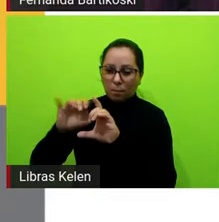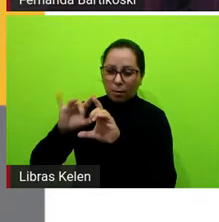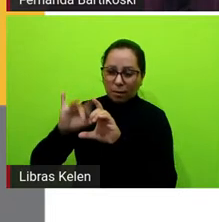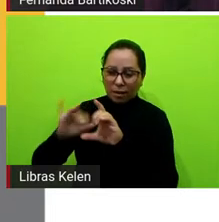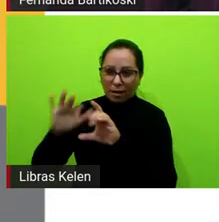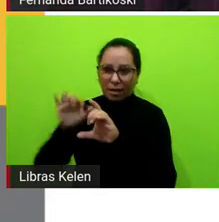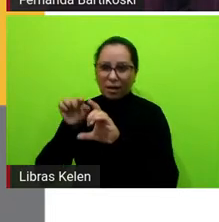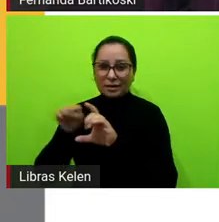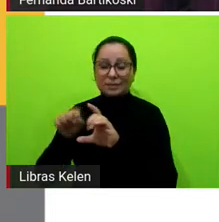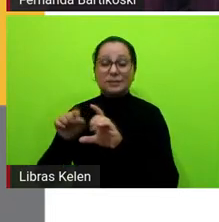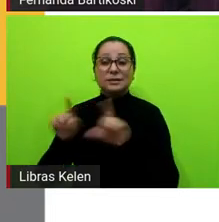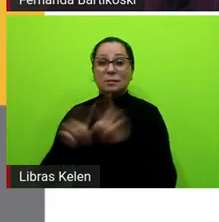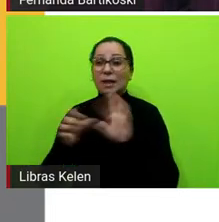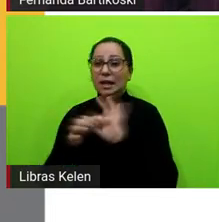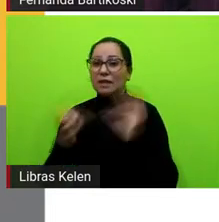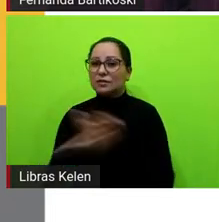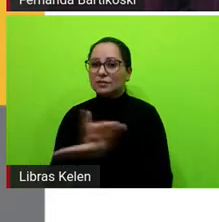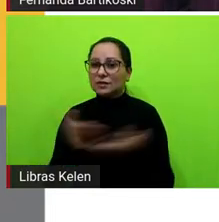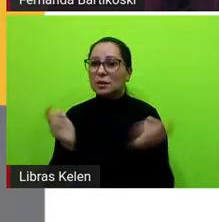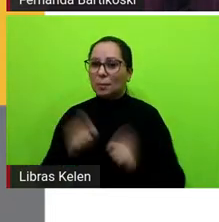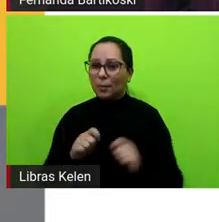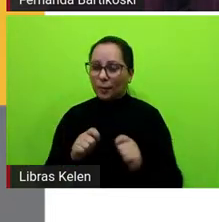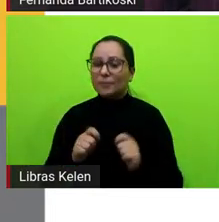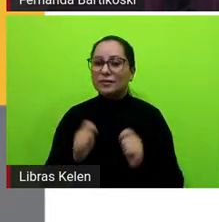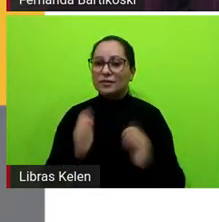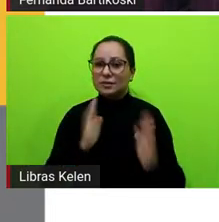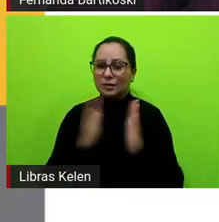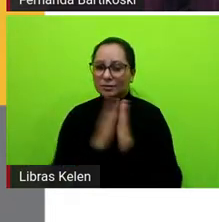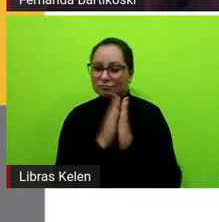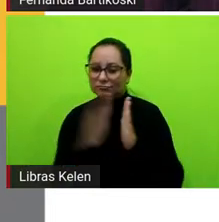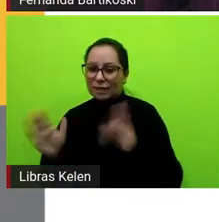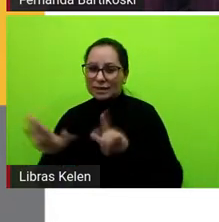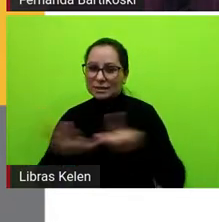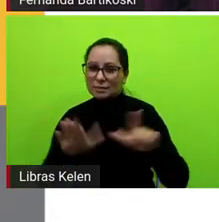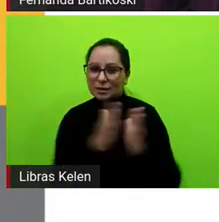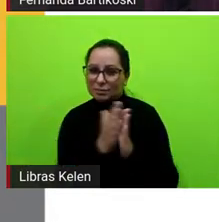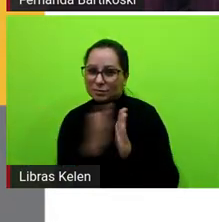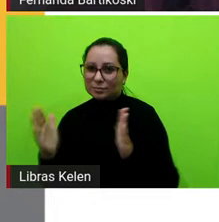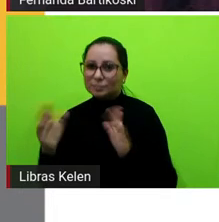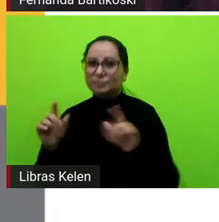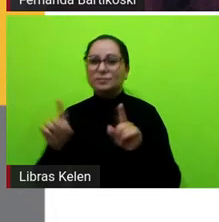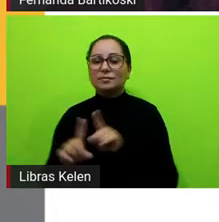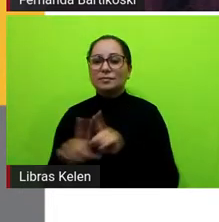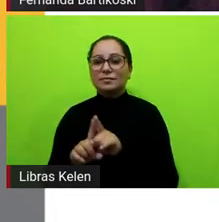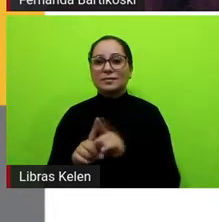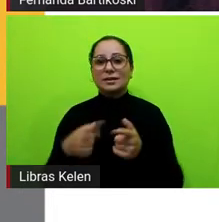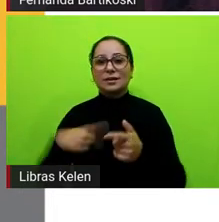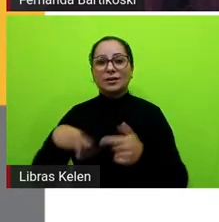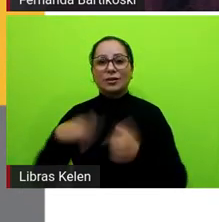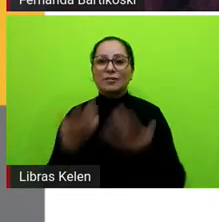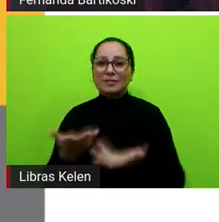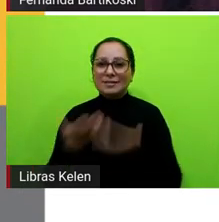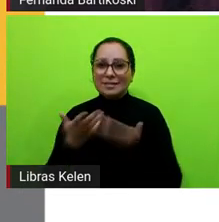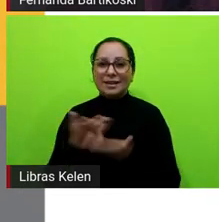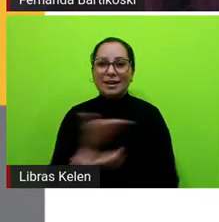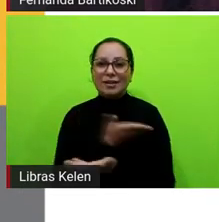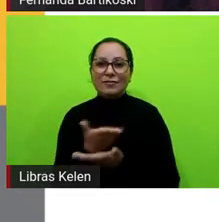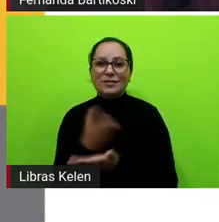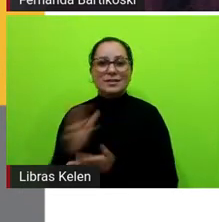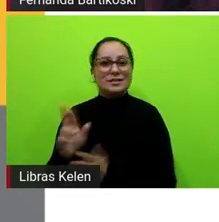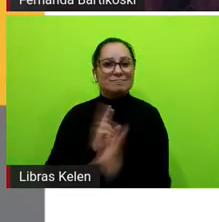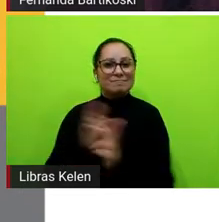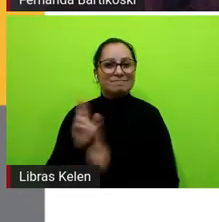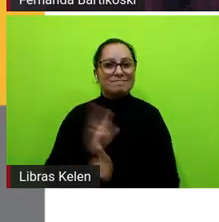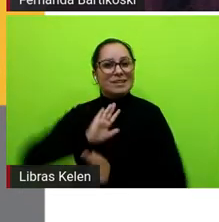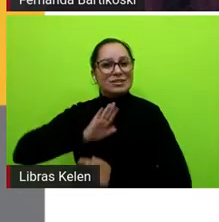vai ficar disponível para vocês durante a semana né mas a gente quer muito ouvir de vocês além do que a gente já